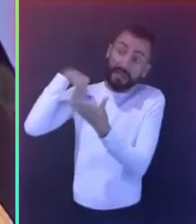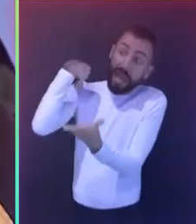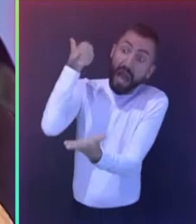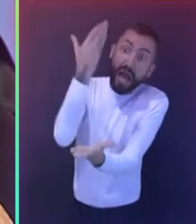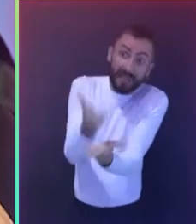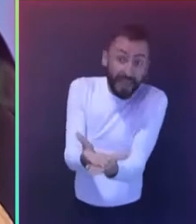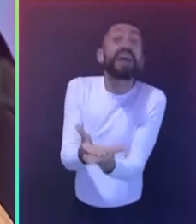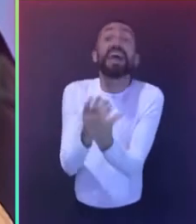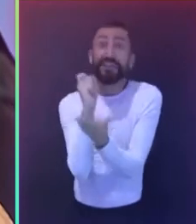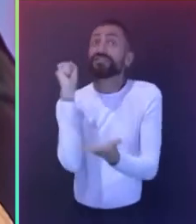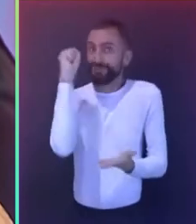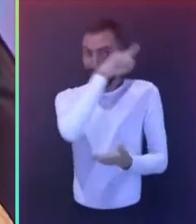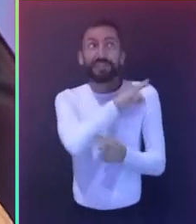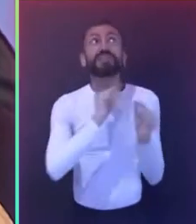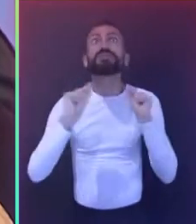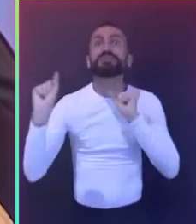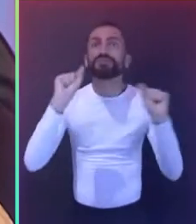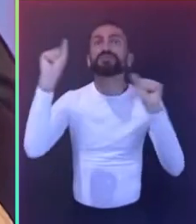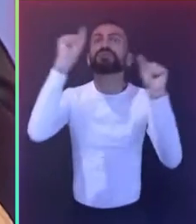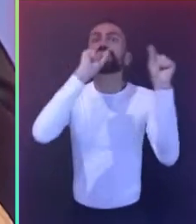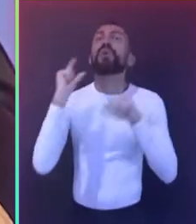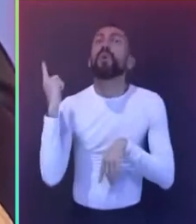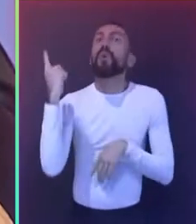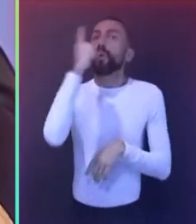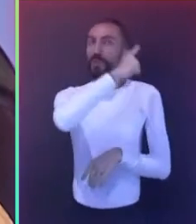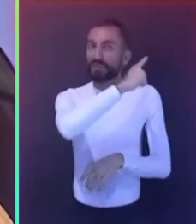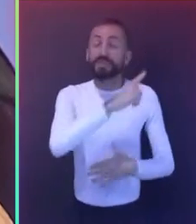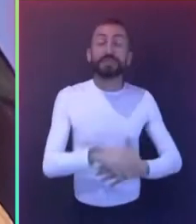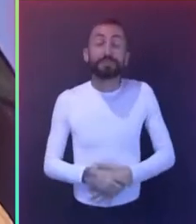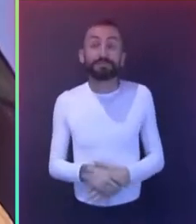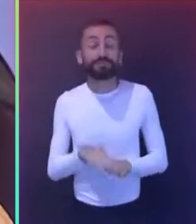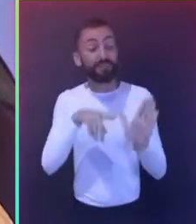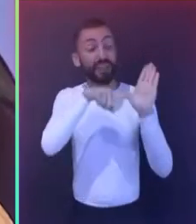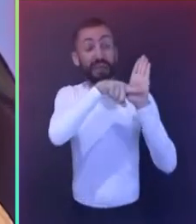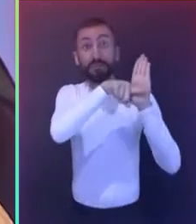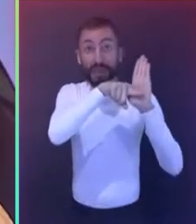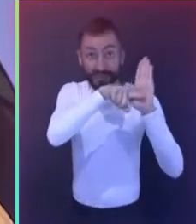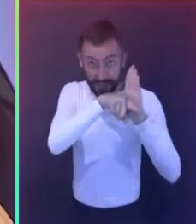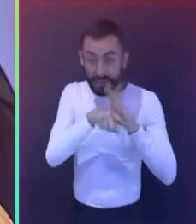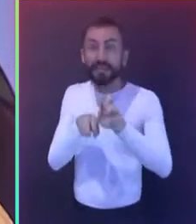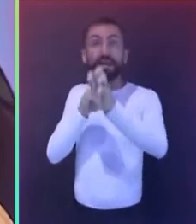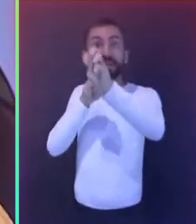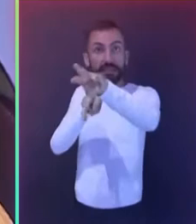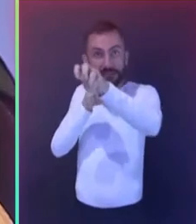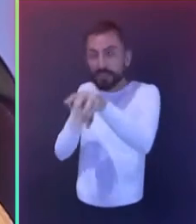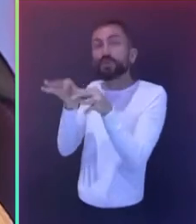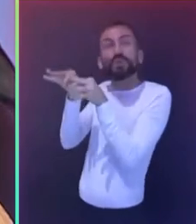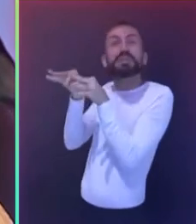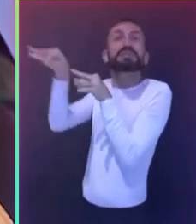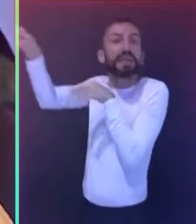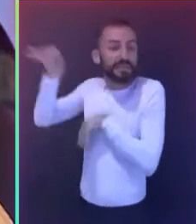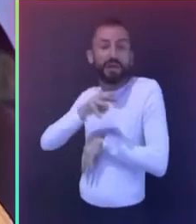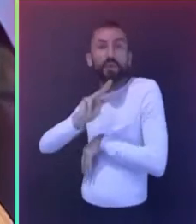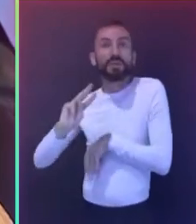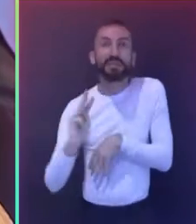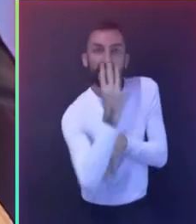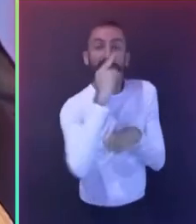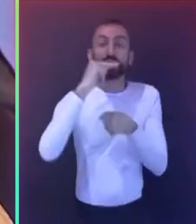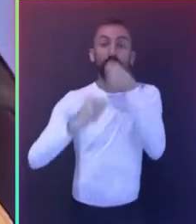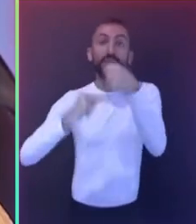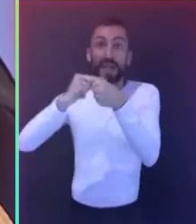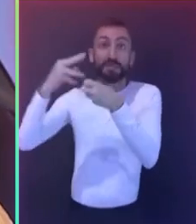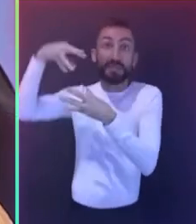hoje um desafio. O ensino, a pesquisa e a extensão desenvolvidas pela comunidade unespiana